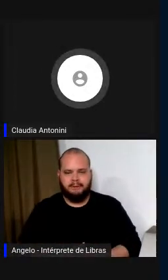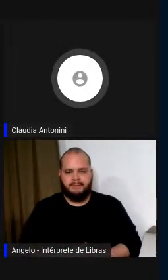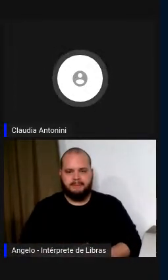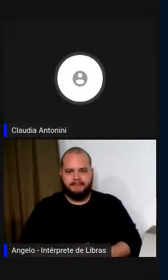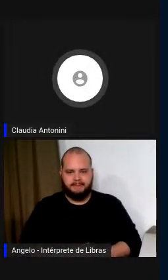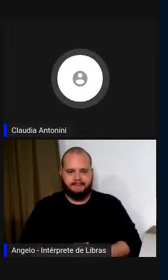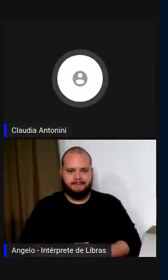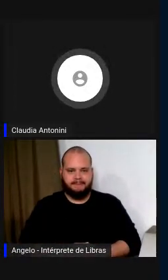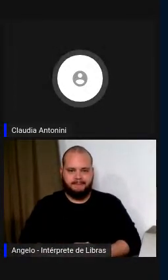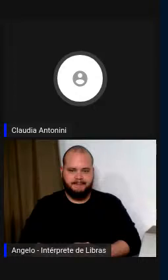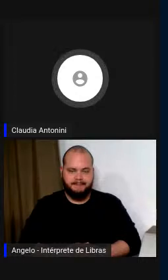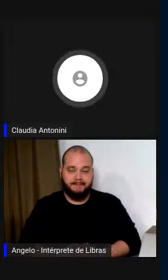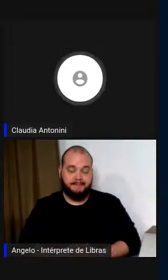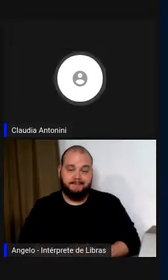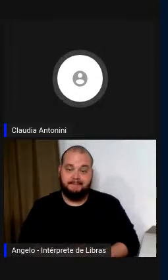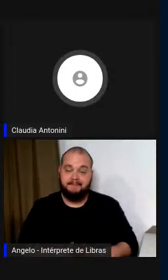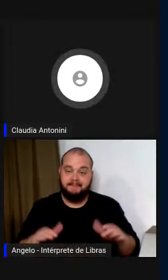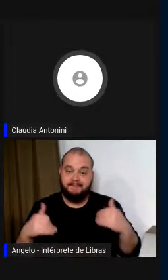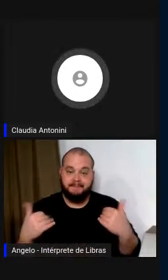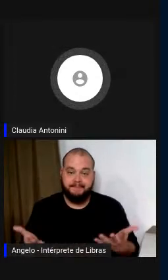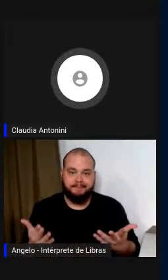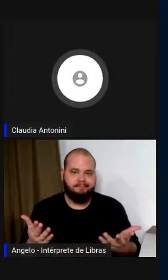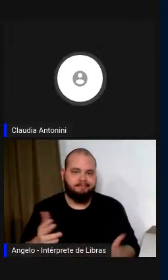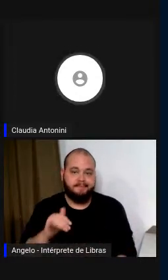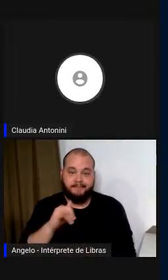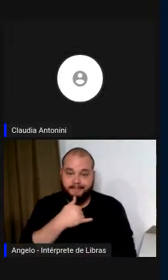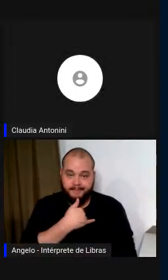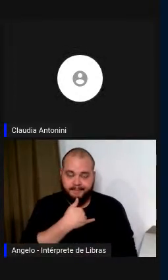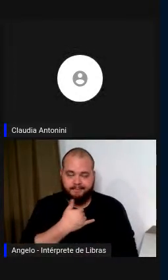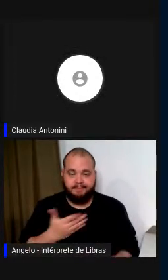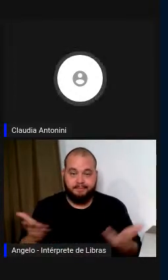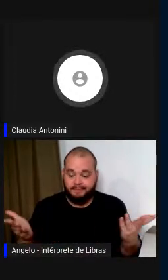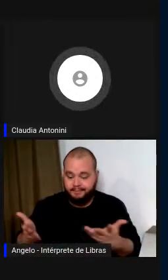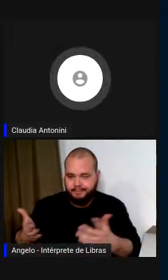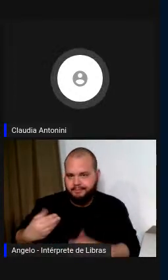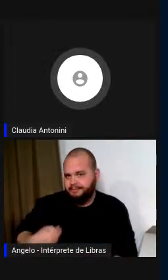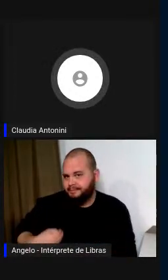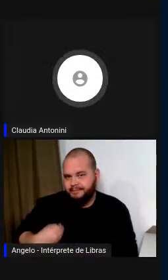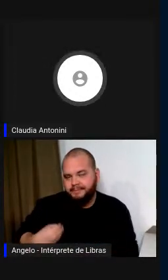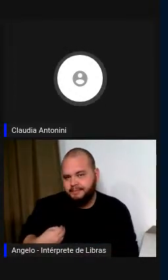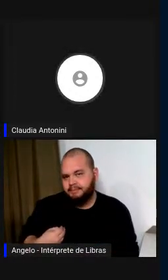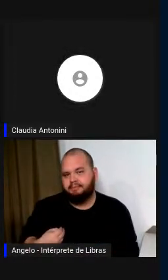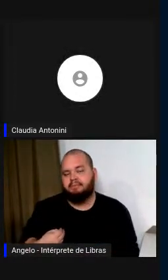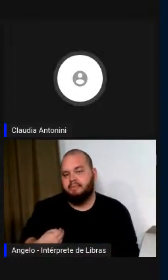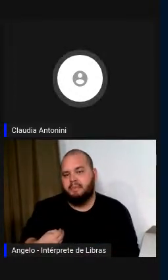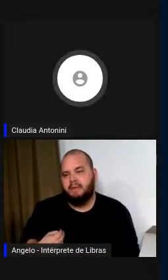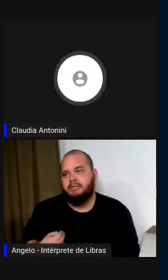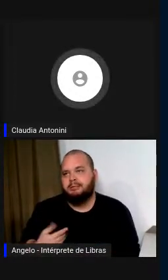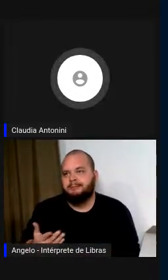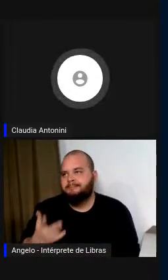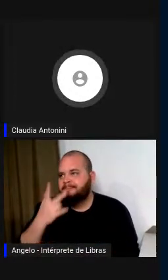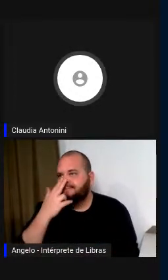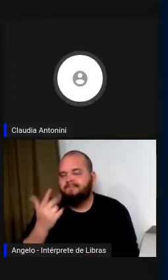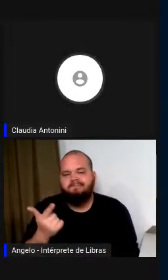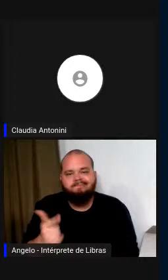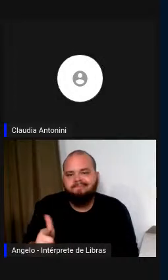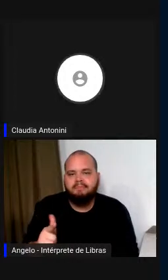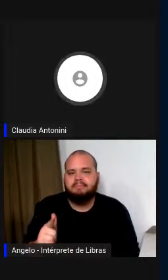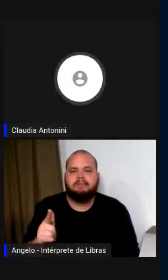infelizmente, nesse momento, não existem muitos resultados